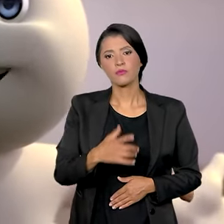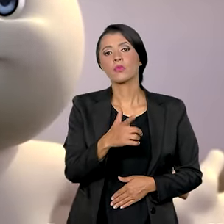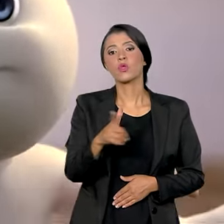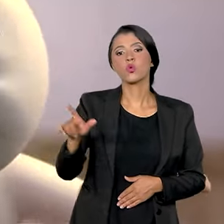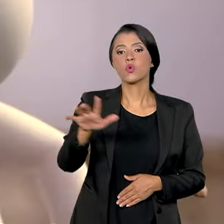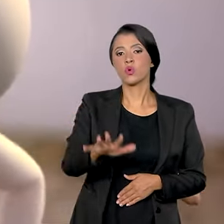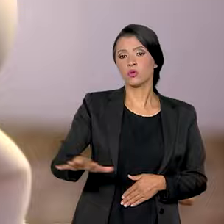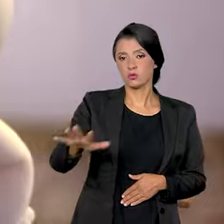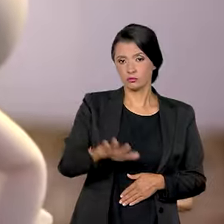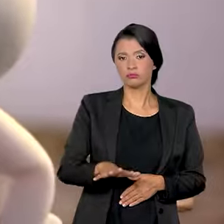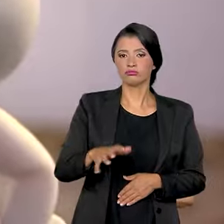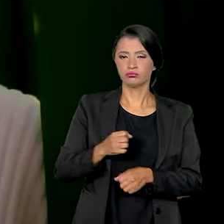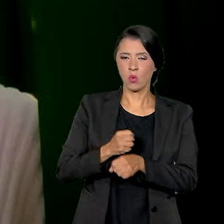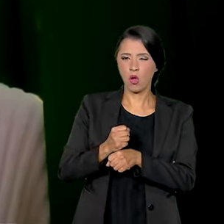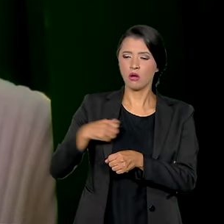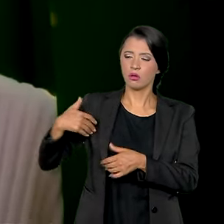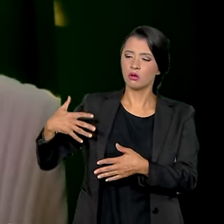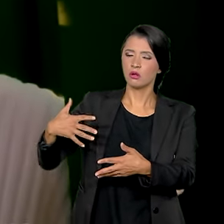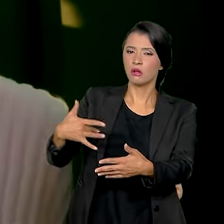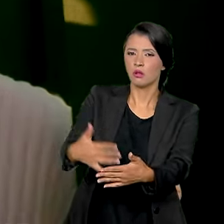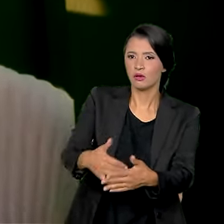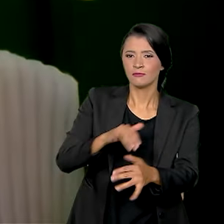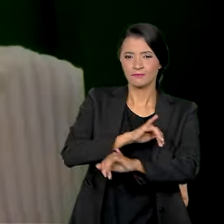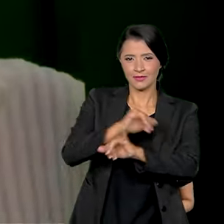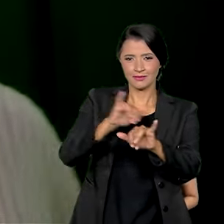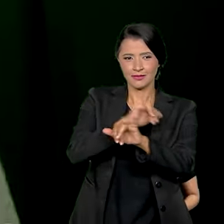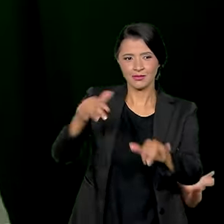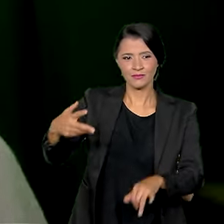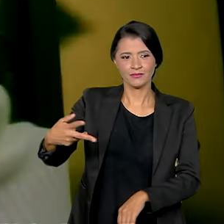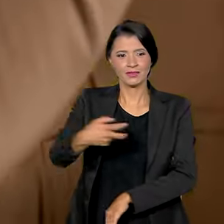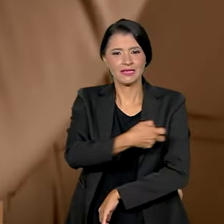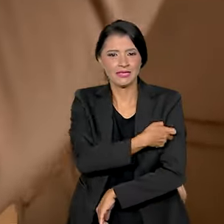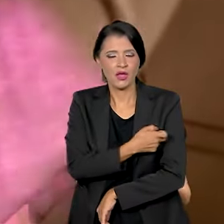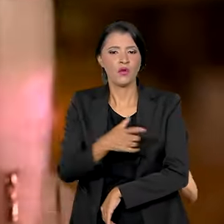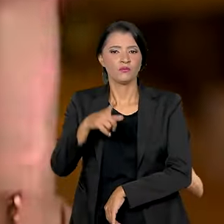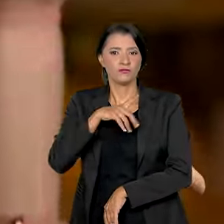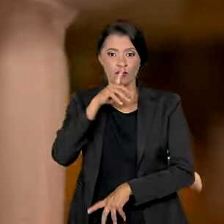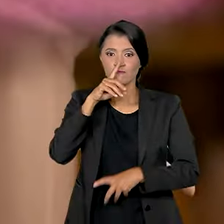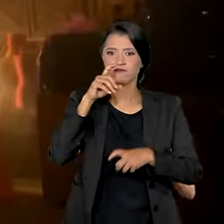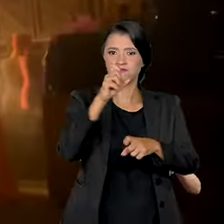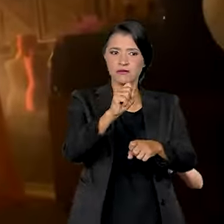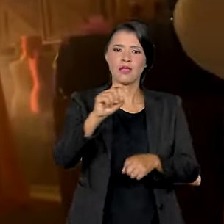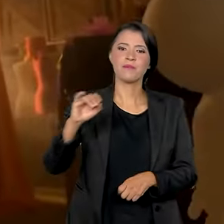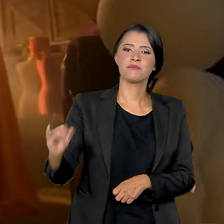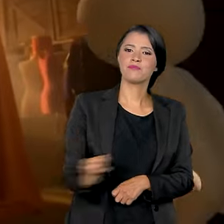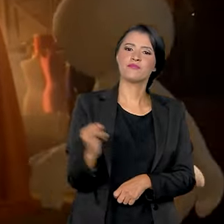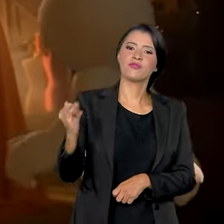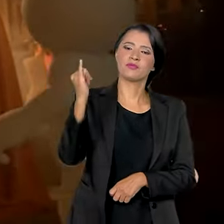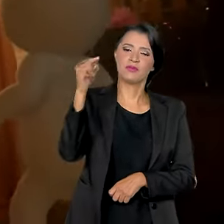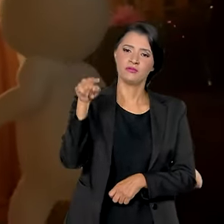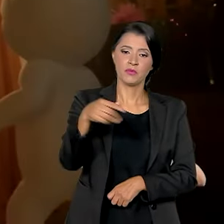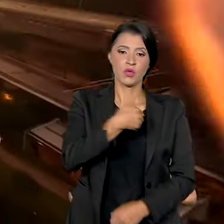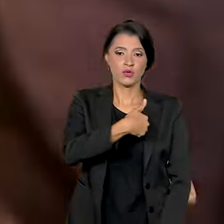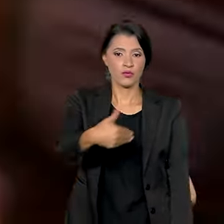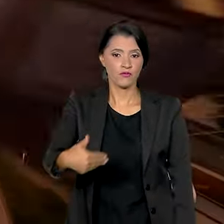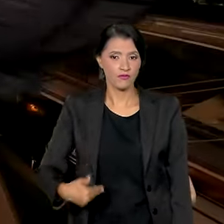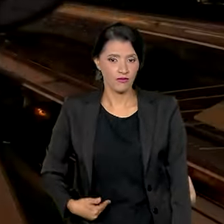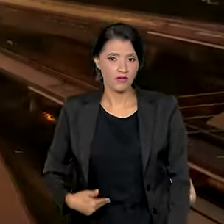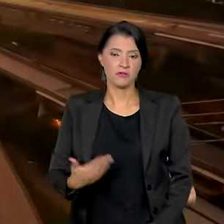Em outra frente, ao longo do ano, a campanha nacional de vacinação ganhou reforços importantes.